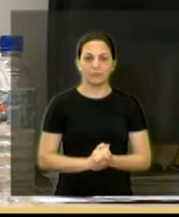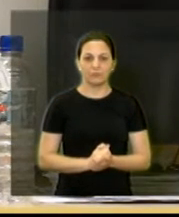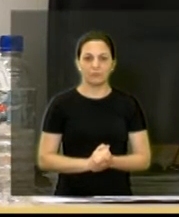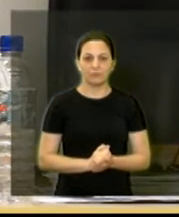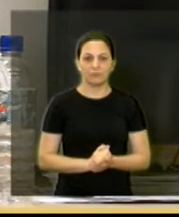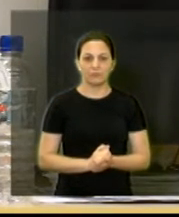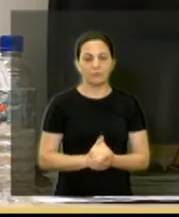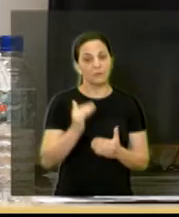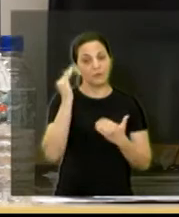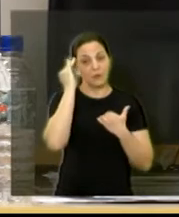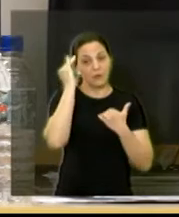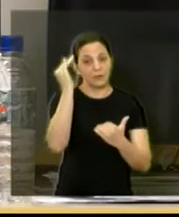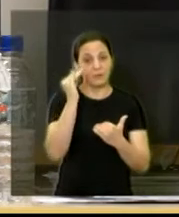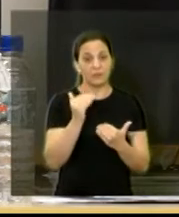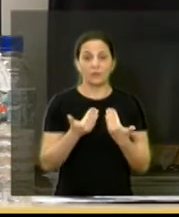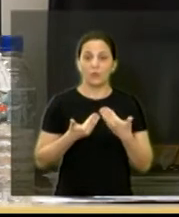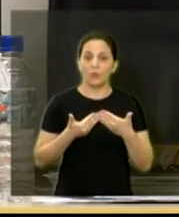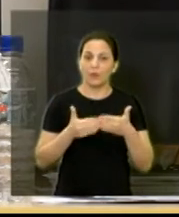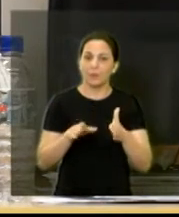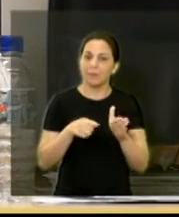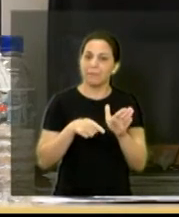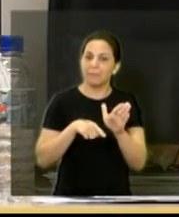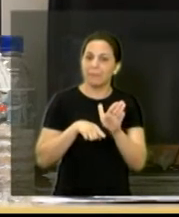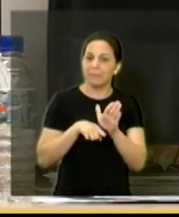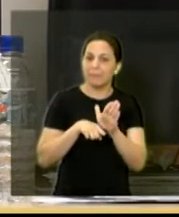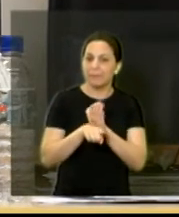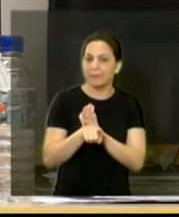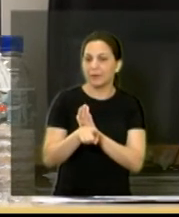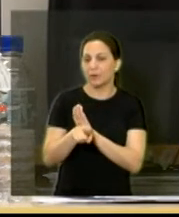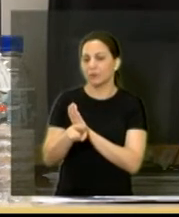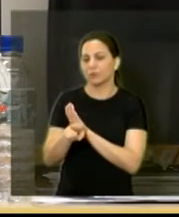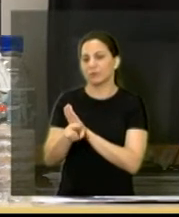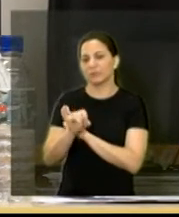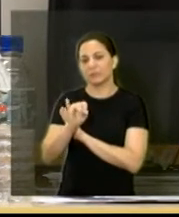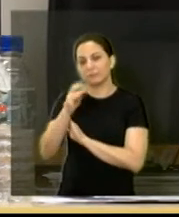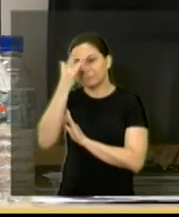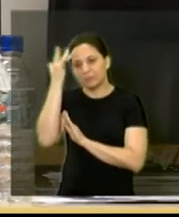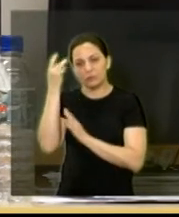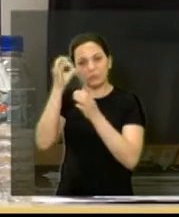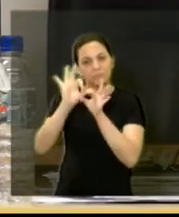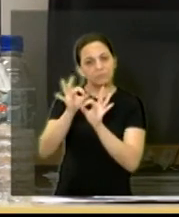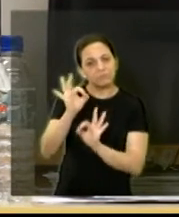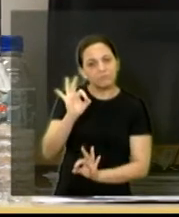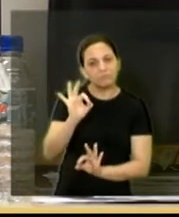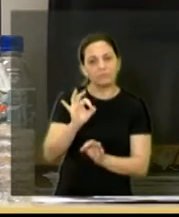Muito obrigado. Vamos abrir possíveis perguntas se alguém quer algum detalhamento.